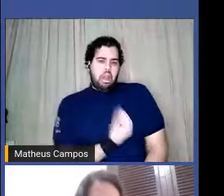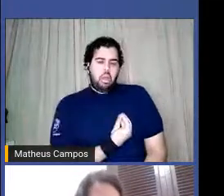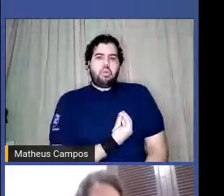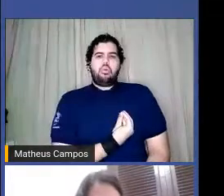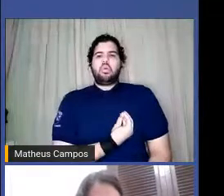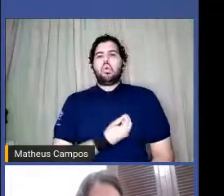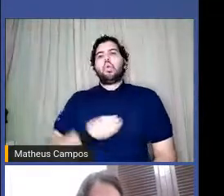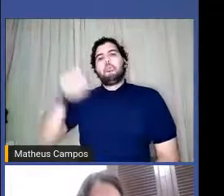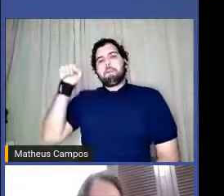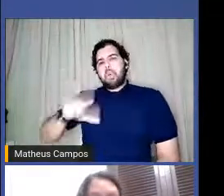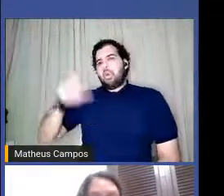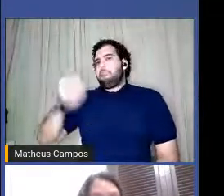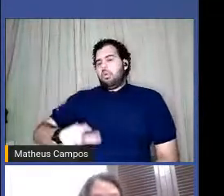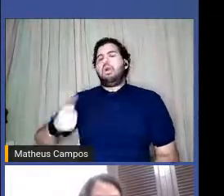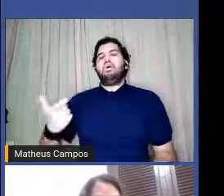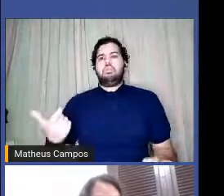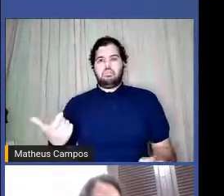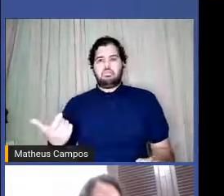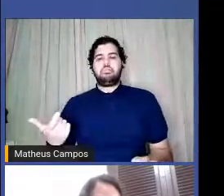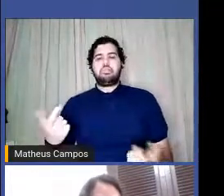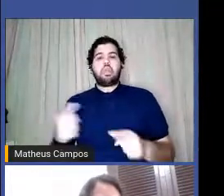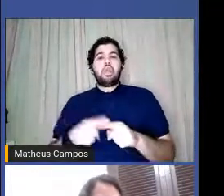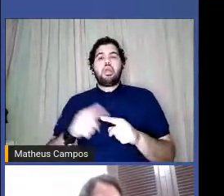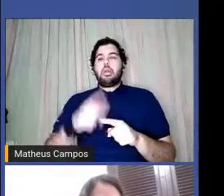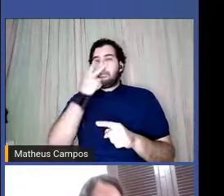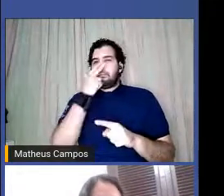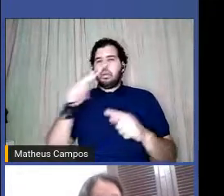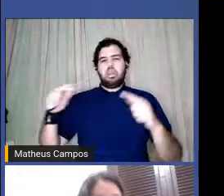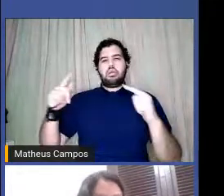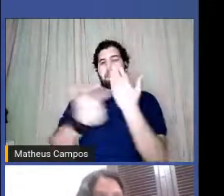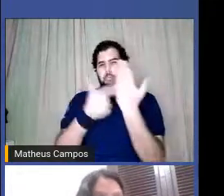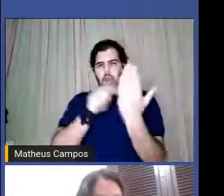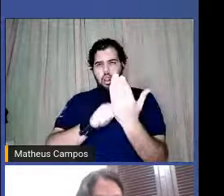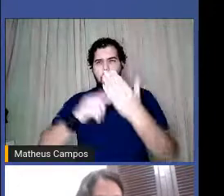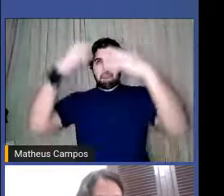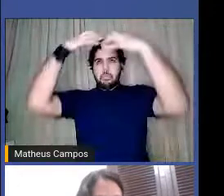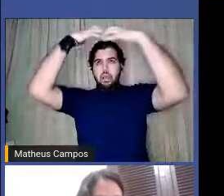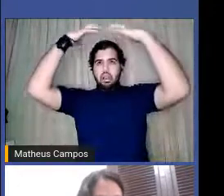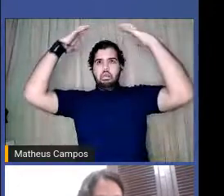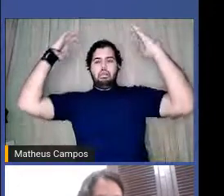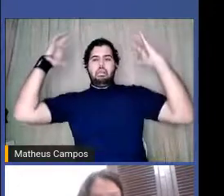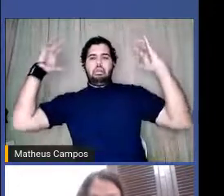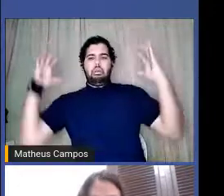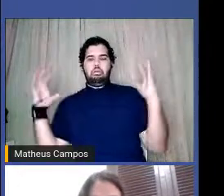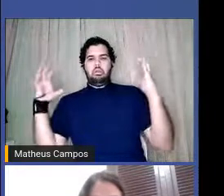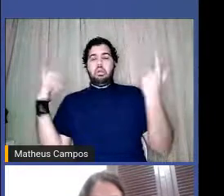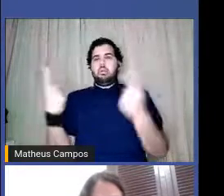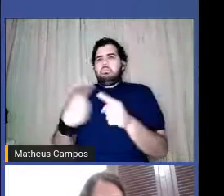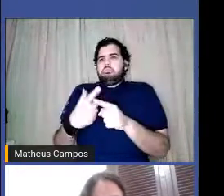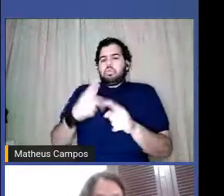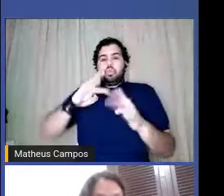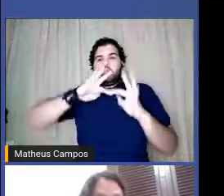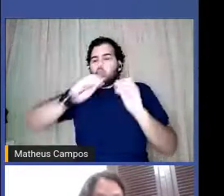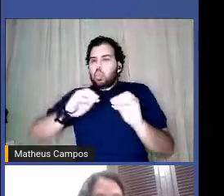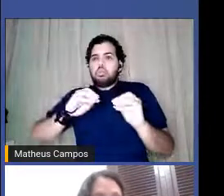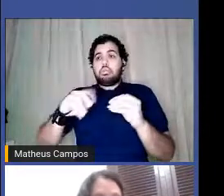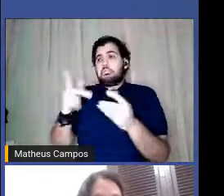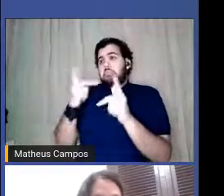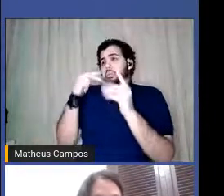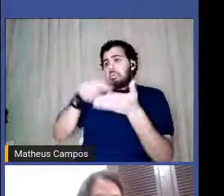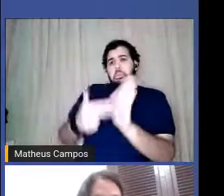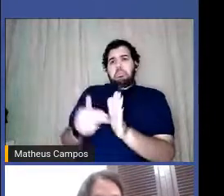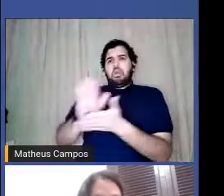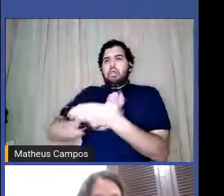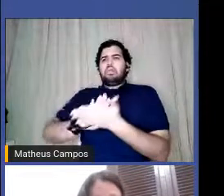sapatão demais. O bicho de Sete Cabeças pode ser tudo e nada. Por isso se